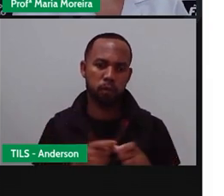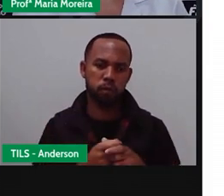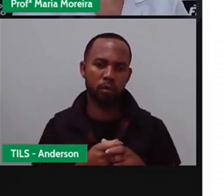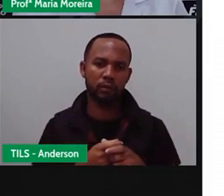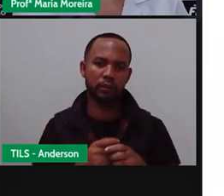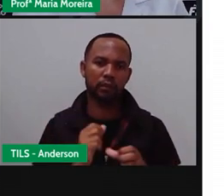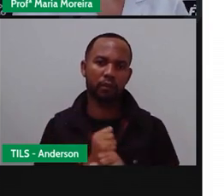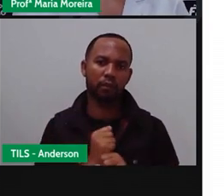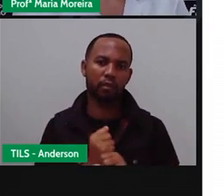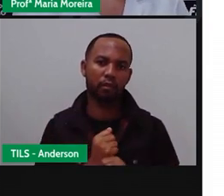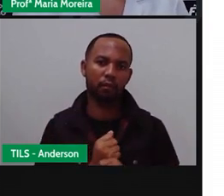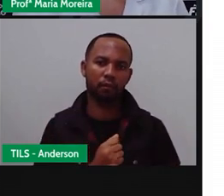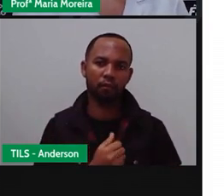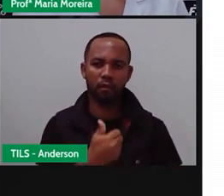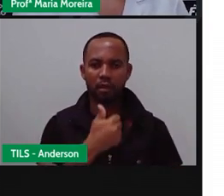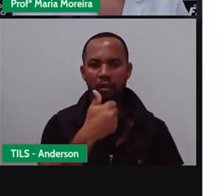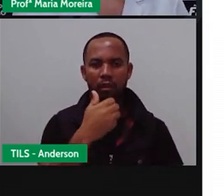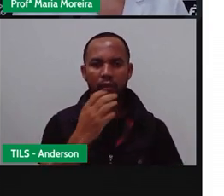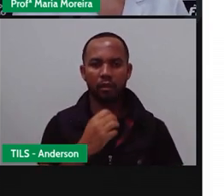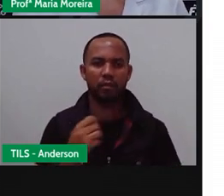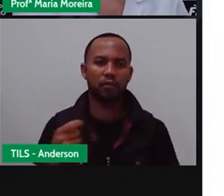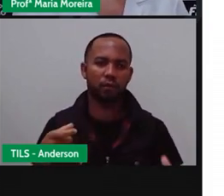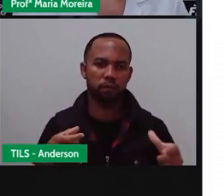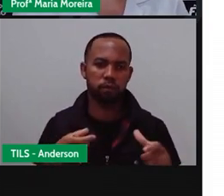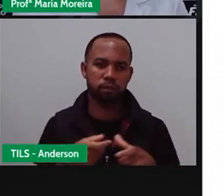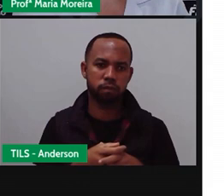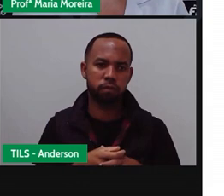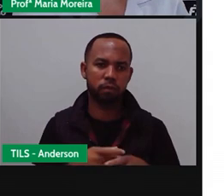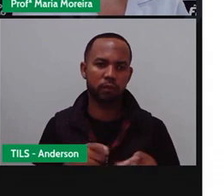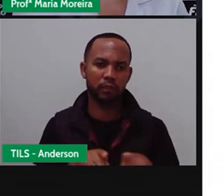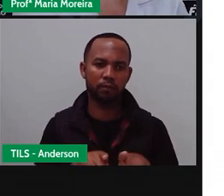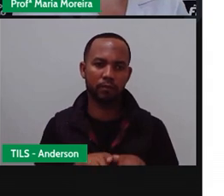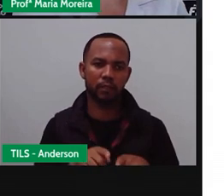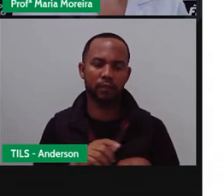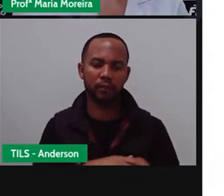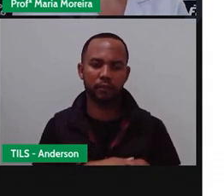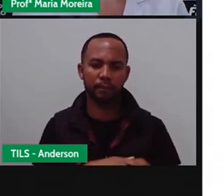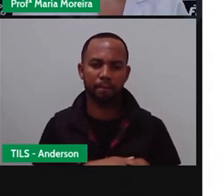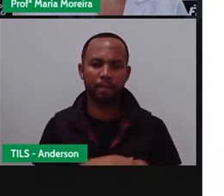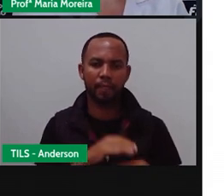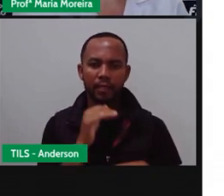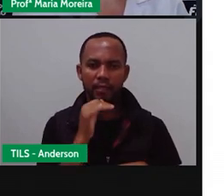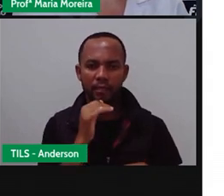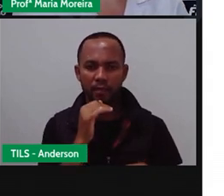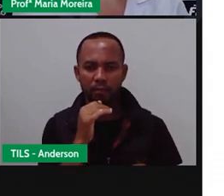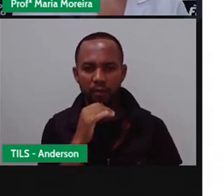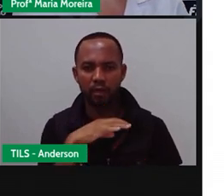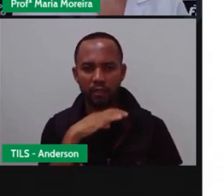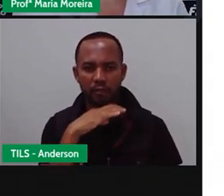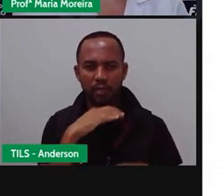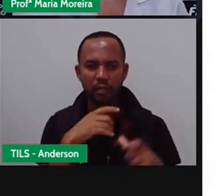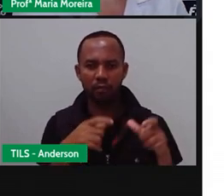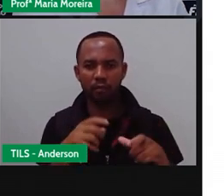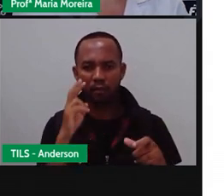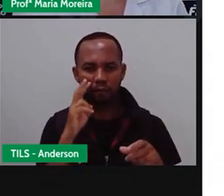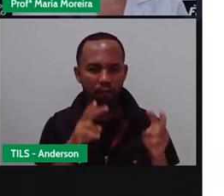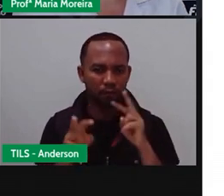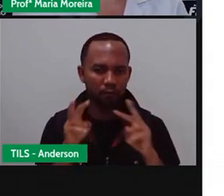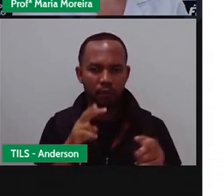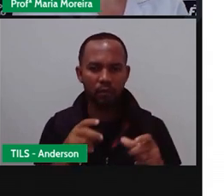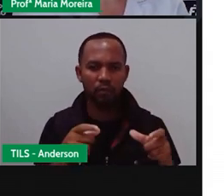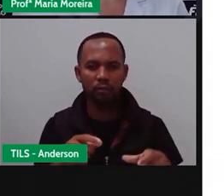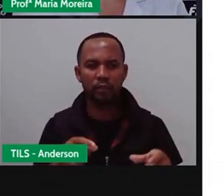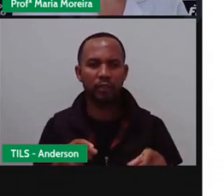10 anos. E se a área de extensão de ocorrência onde a espécie é avistada foi inferior ao quê? A 5 mil quilômetros